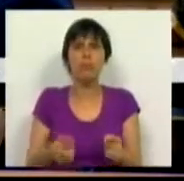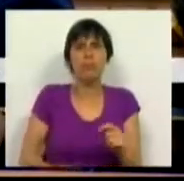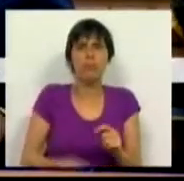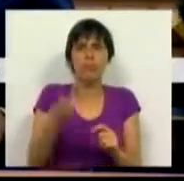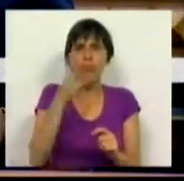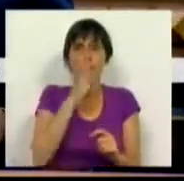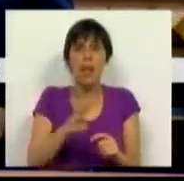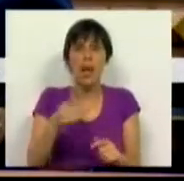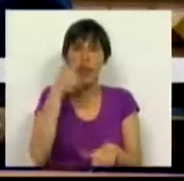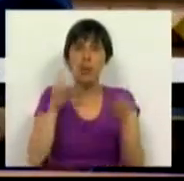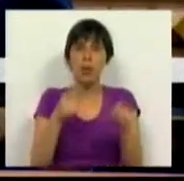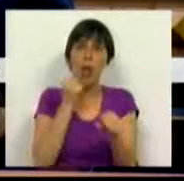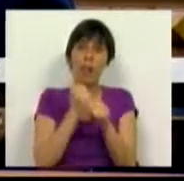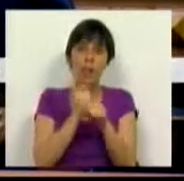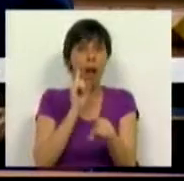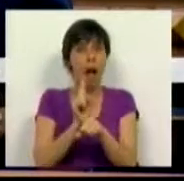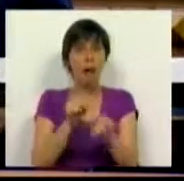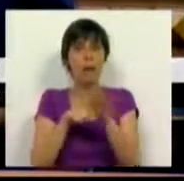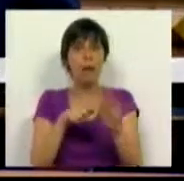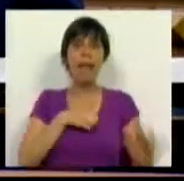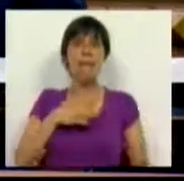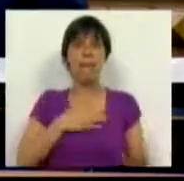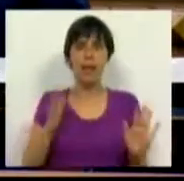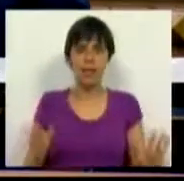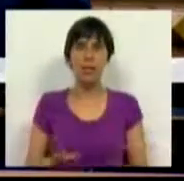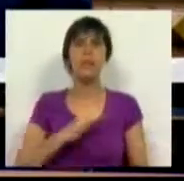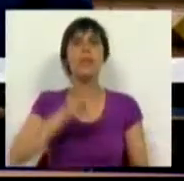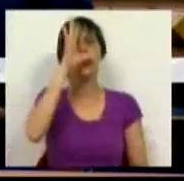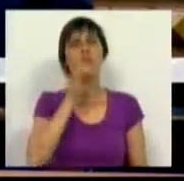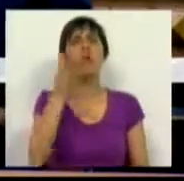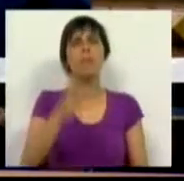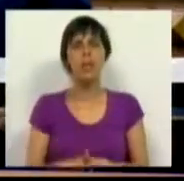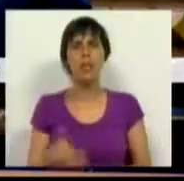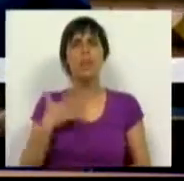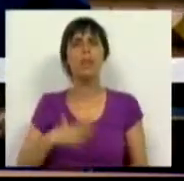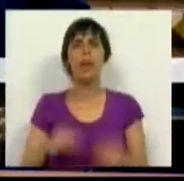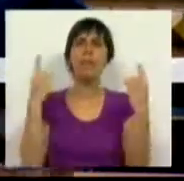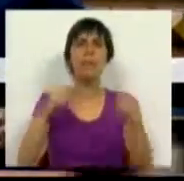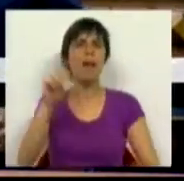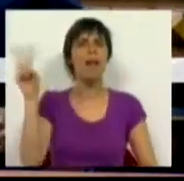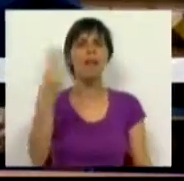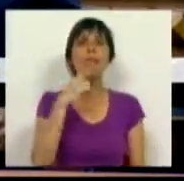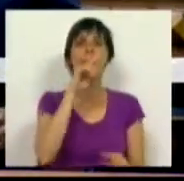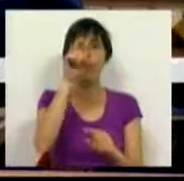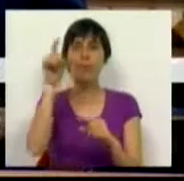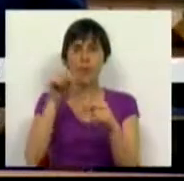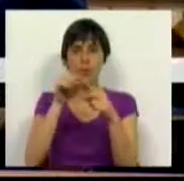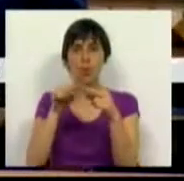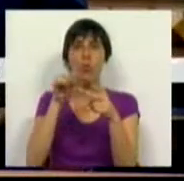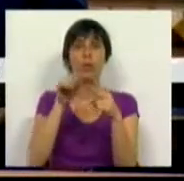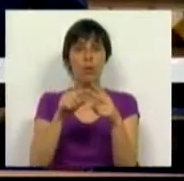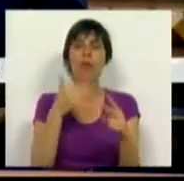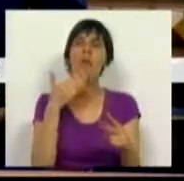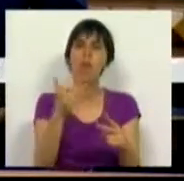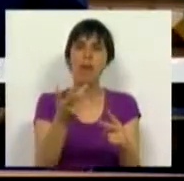dezenas de milhares de empregados que trabalham nessas empresas. Sr. Ministro, eu queria lhe fazer apenas duas perguntas para